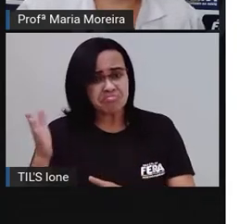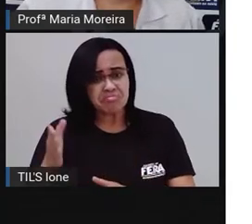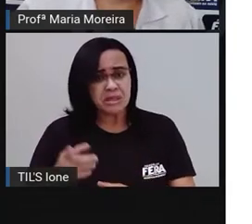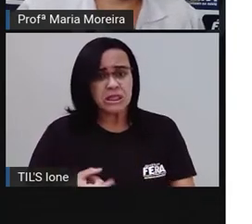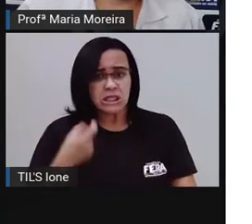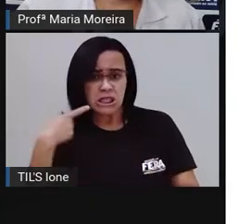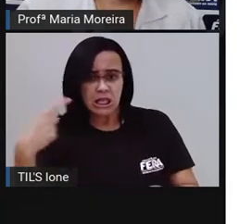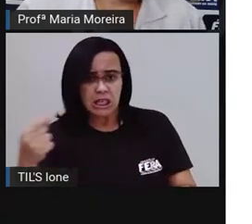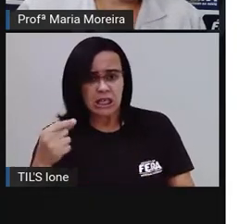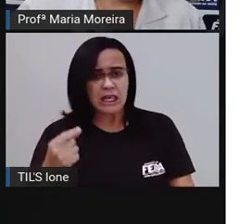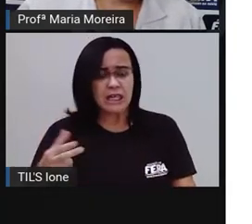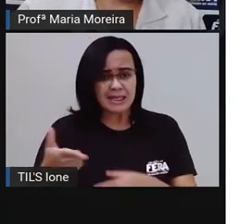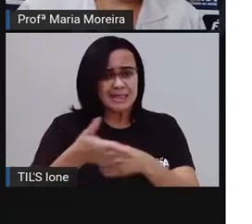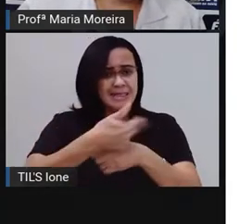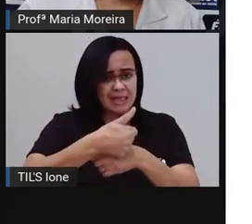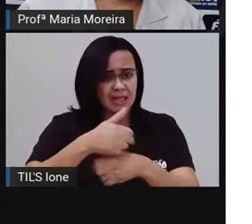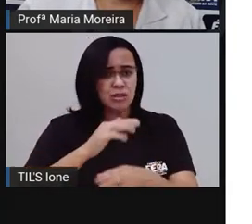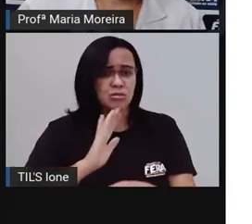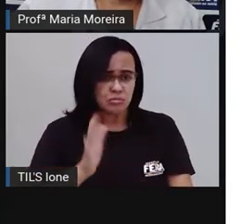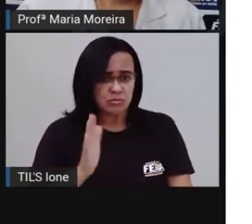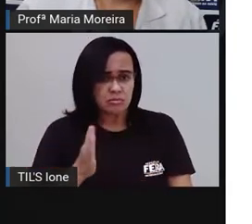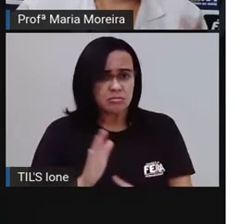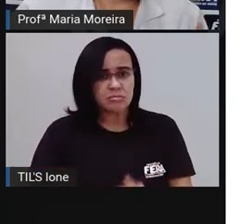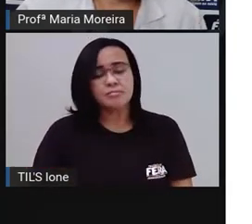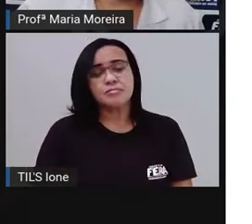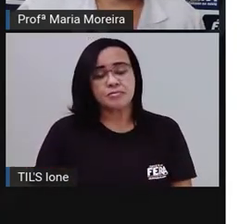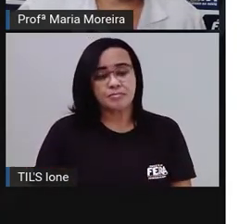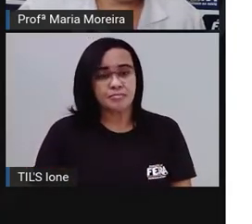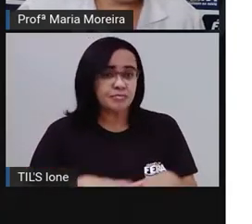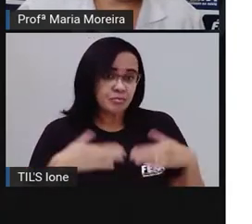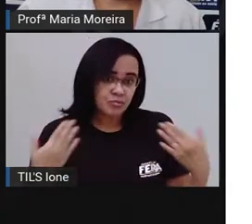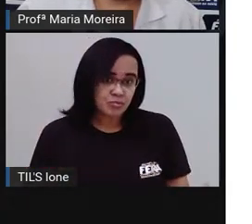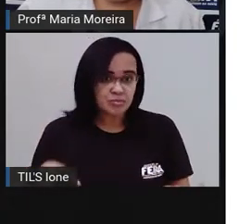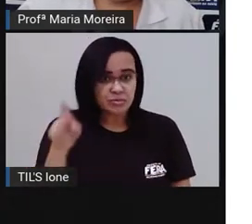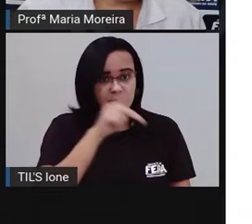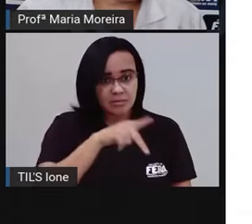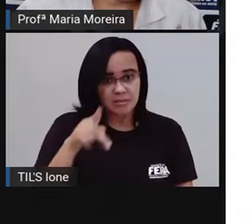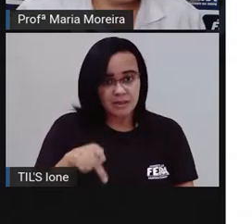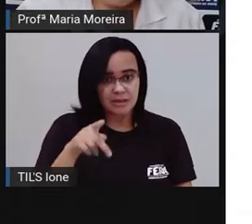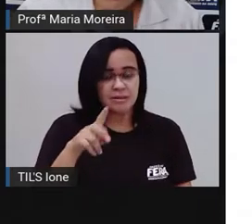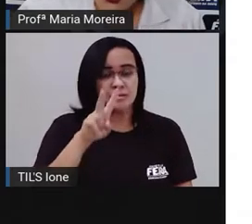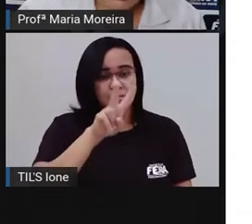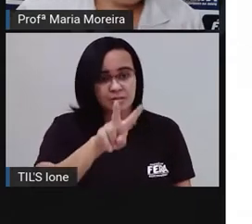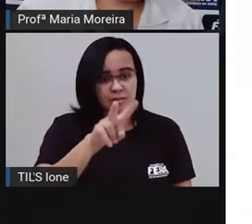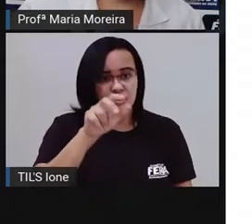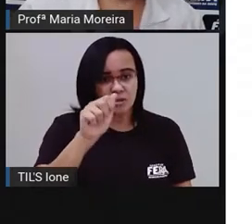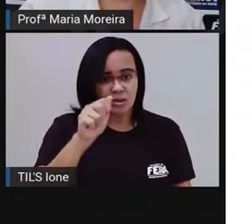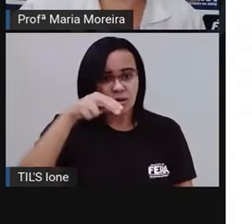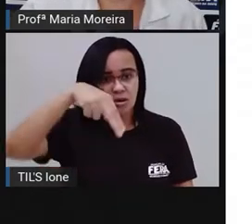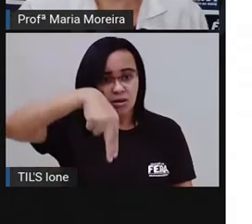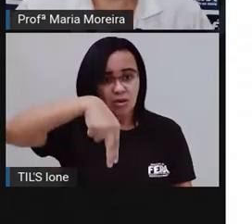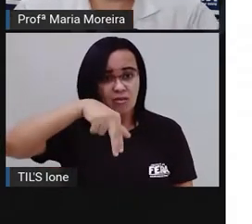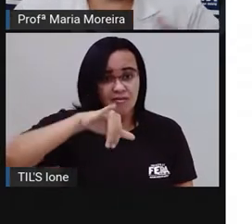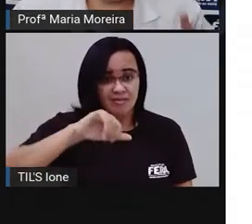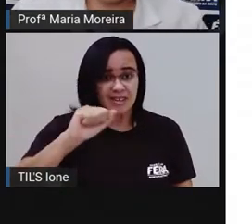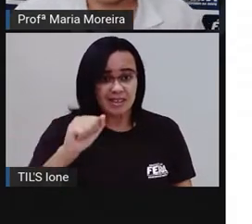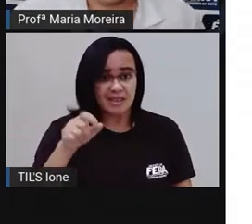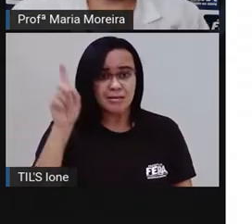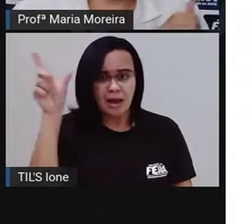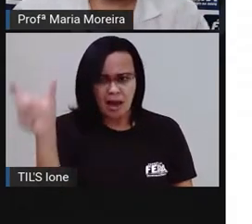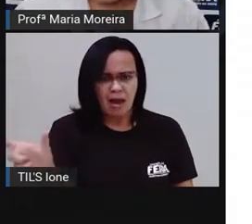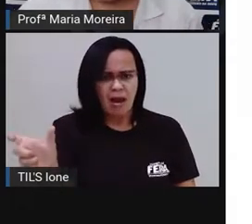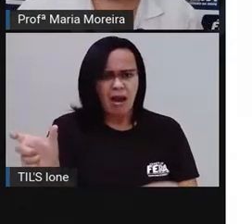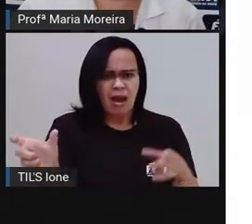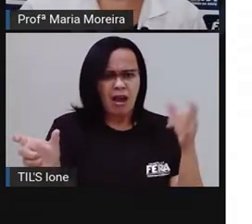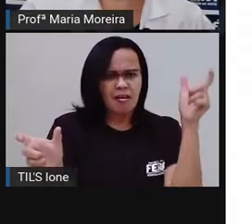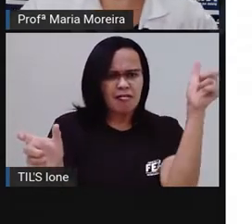Provânia, eu... Não, esse exemplo não vai ficar legal, não. Provânia é muito feliz. Provânia